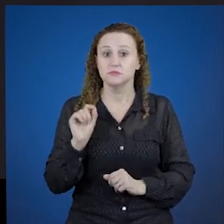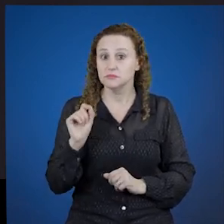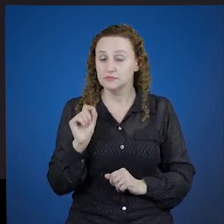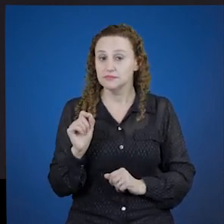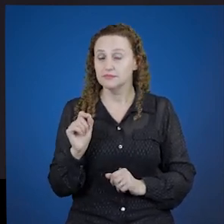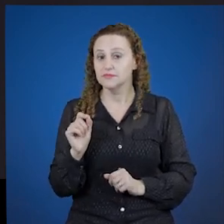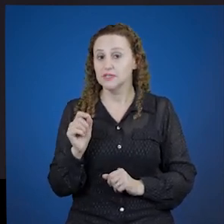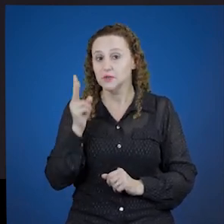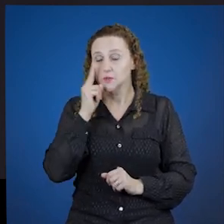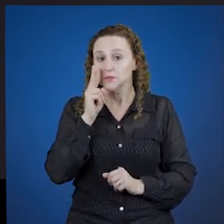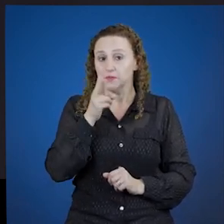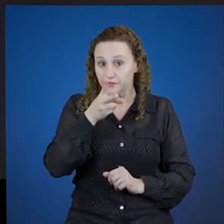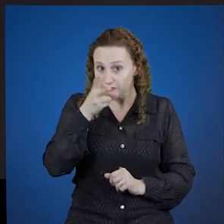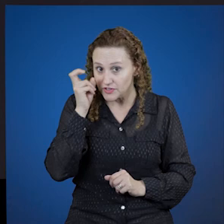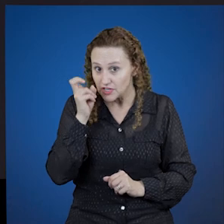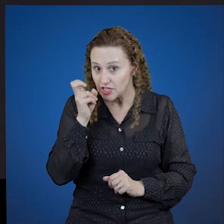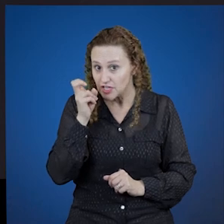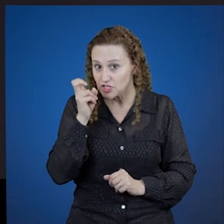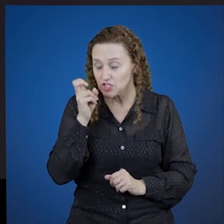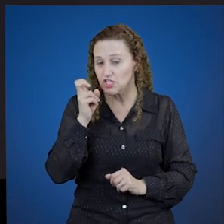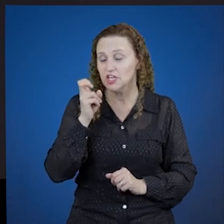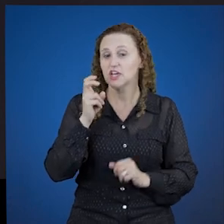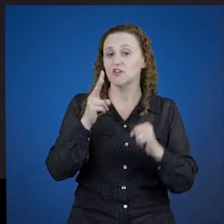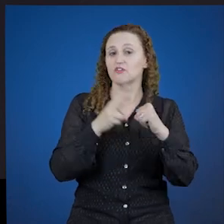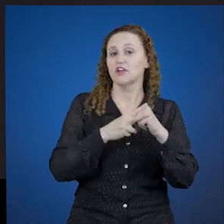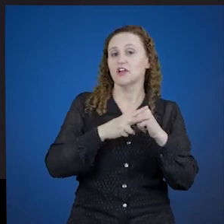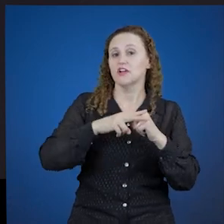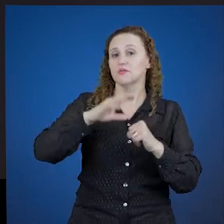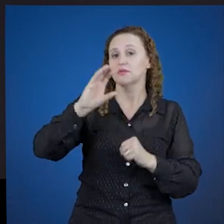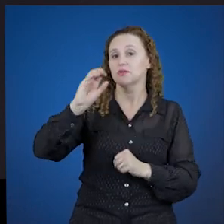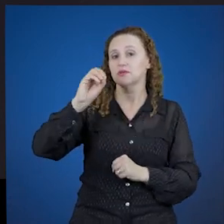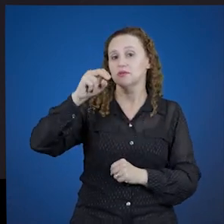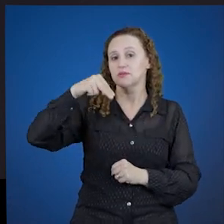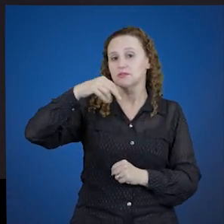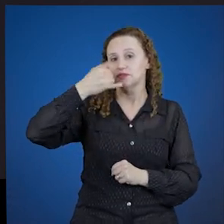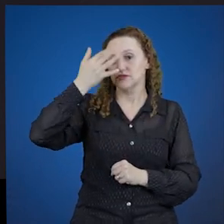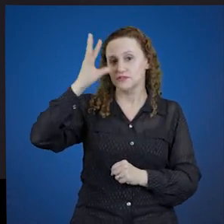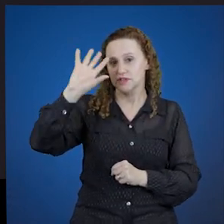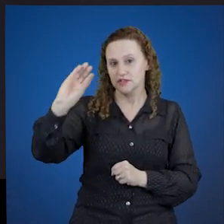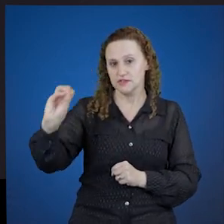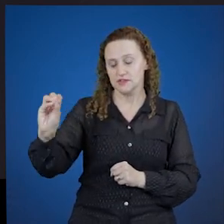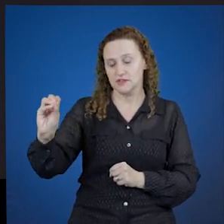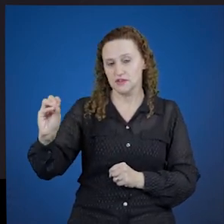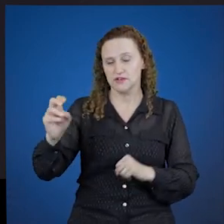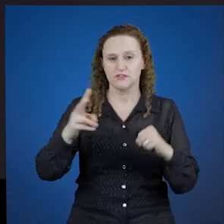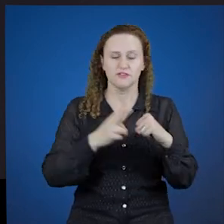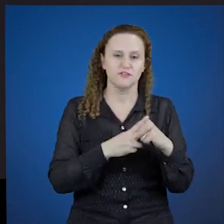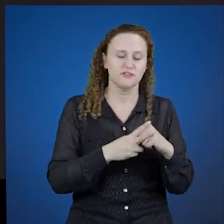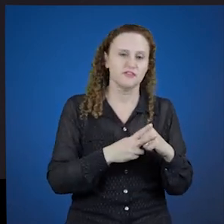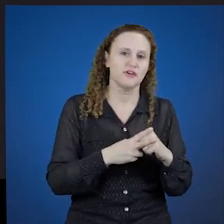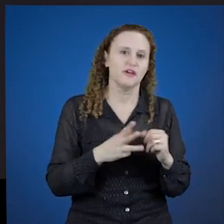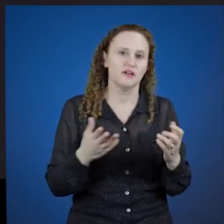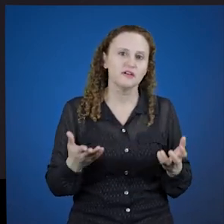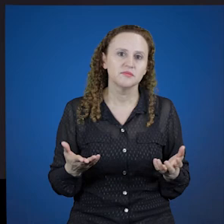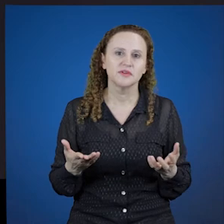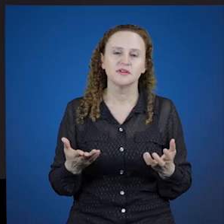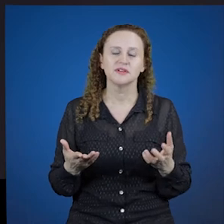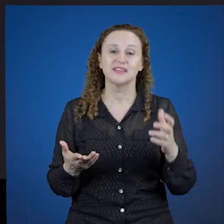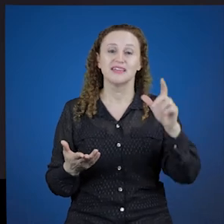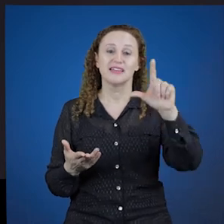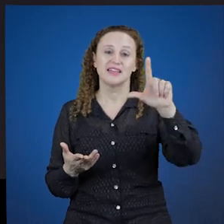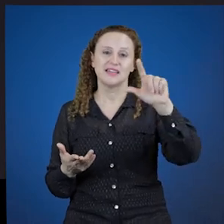Então, veja, conjugando o verbo louvar, no pretérito perfeito do indicativo, eu tenho